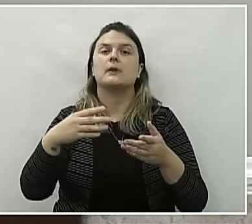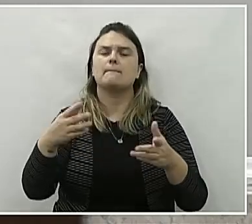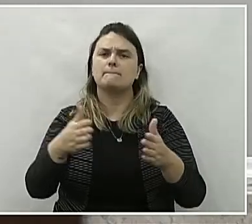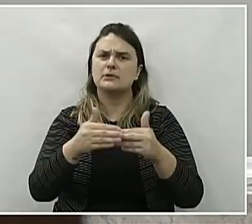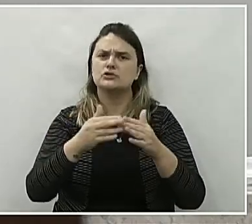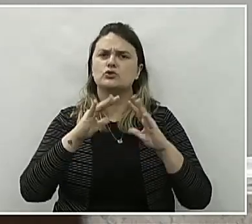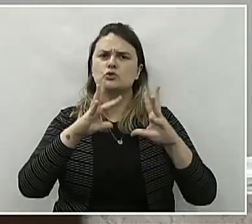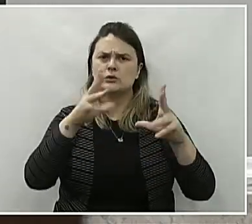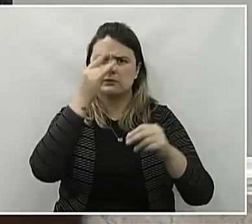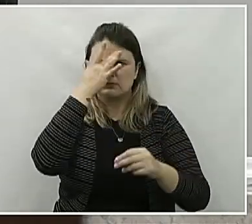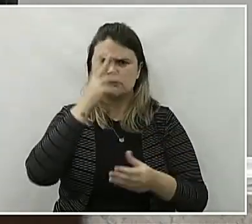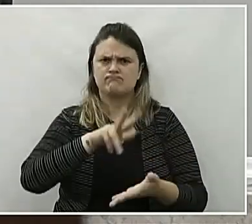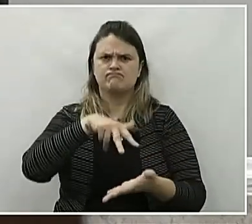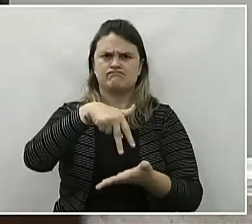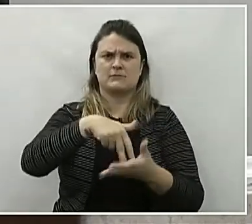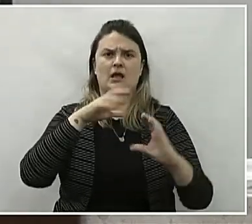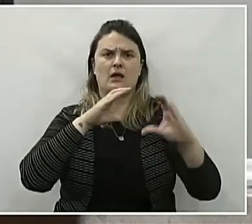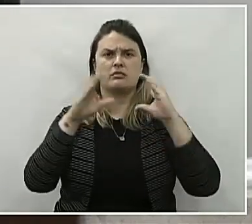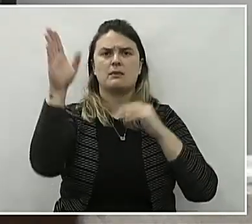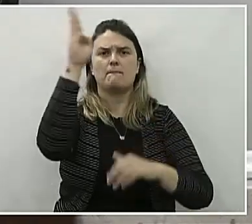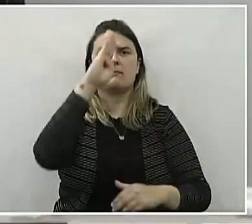respeito cantemos no Nacional Brasileiro.